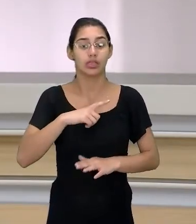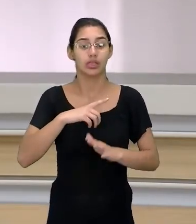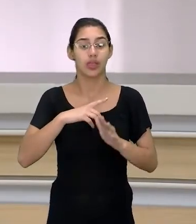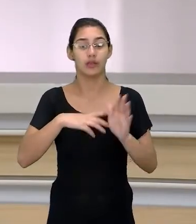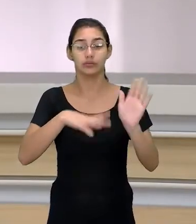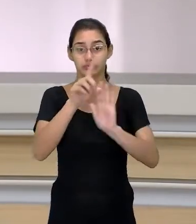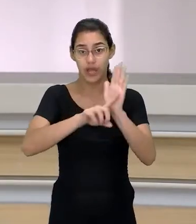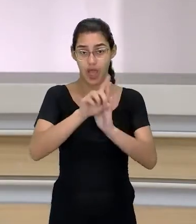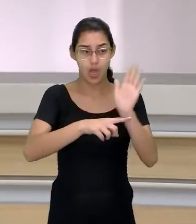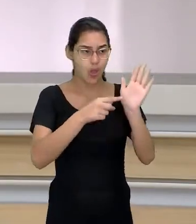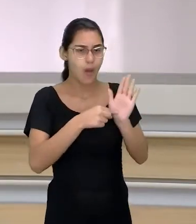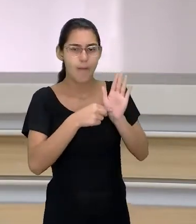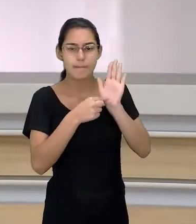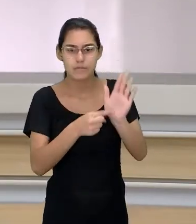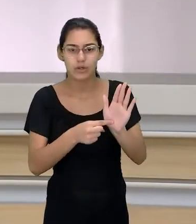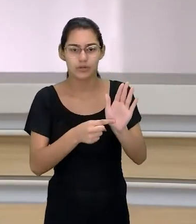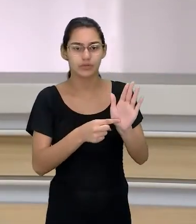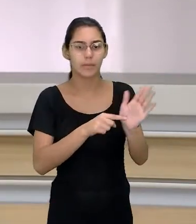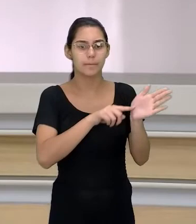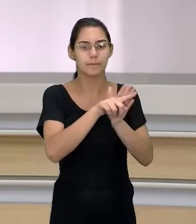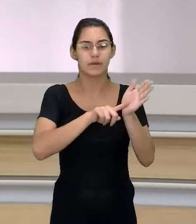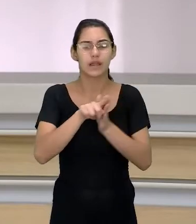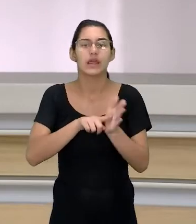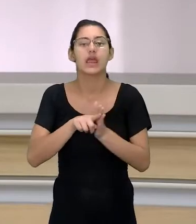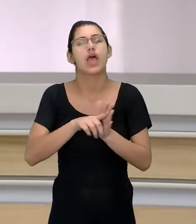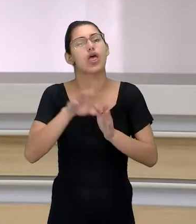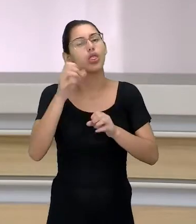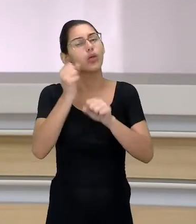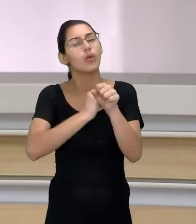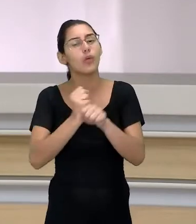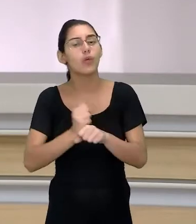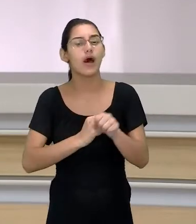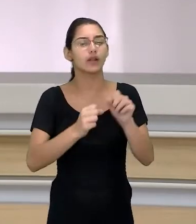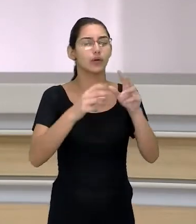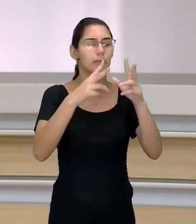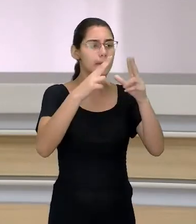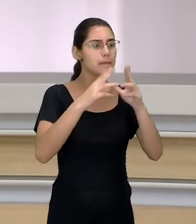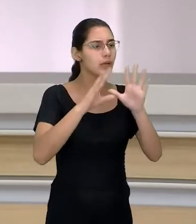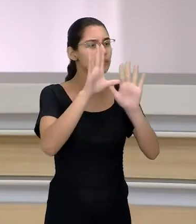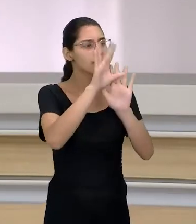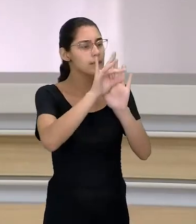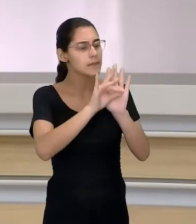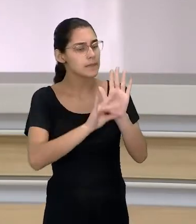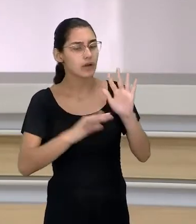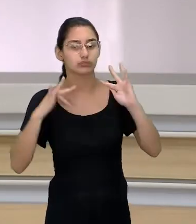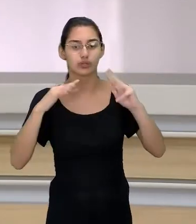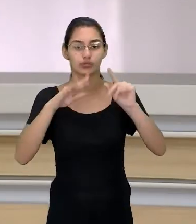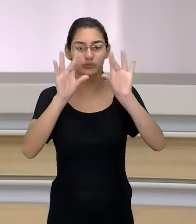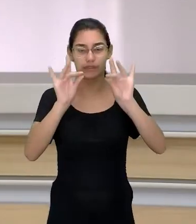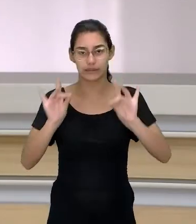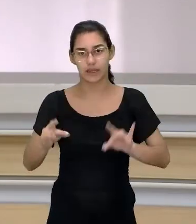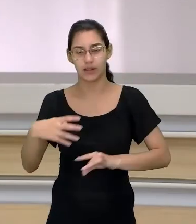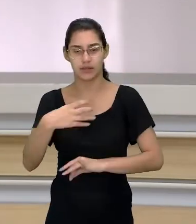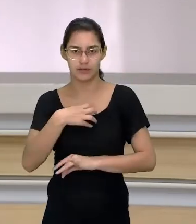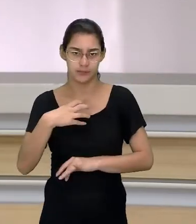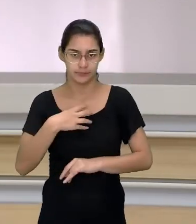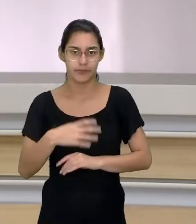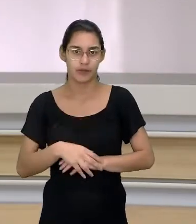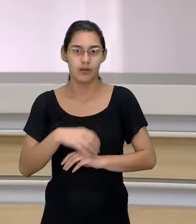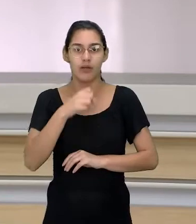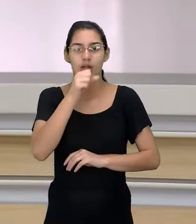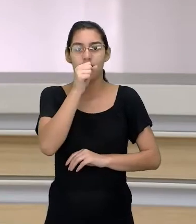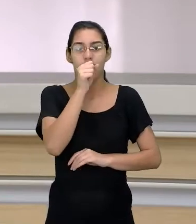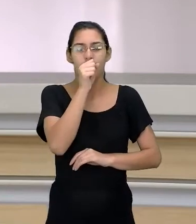e eu te mostro. Então, foi feita a pesquisa tal, no ano tal, com recorde tal, com pessoa tal, desse jeito, aqui, aqui, aqui.